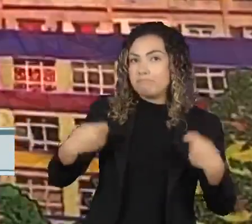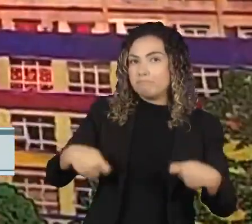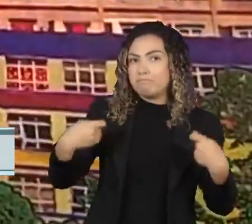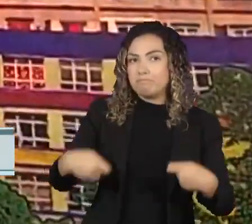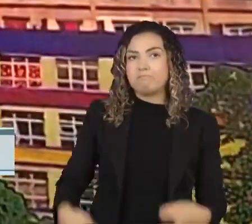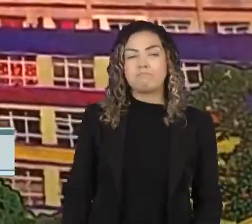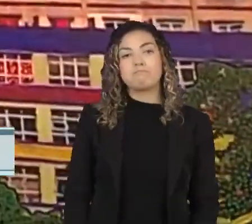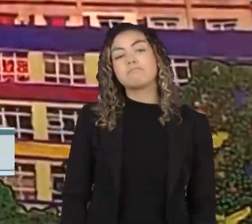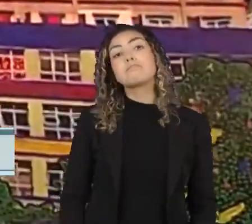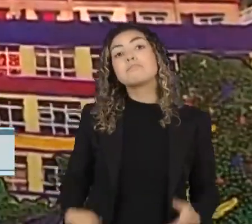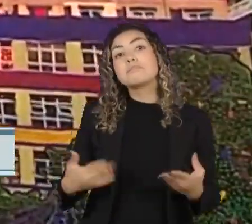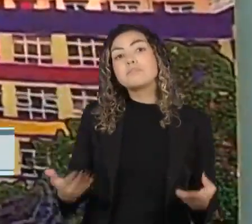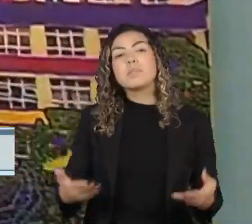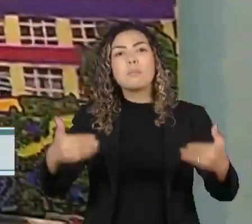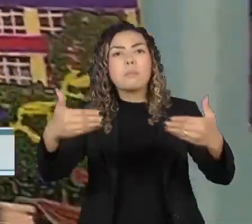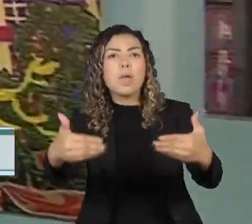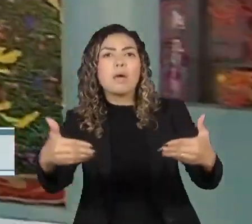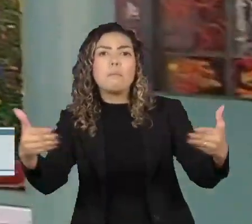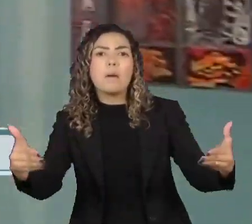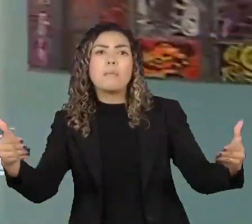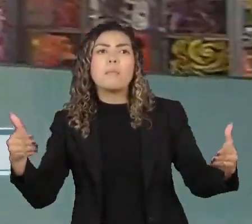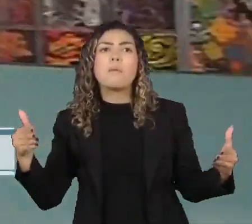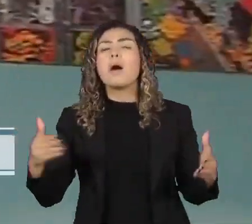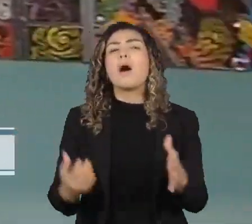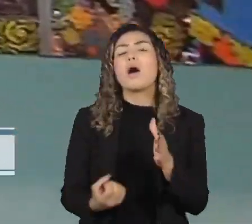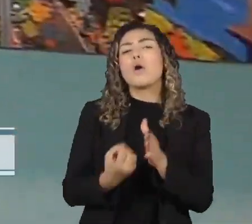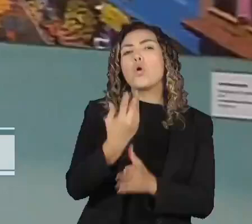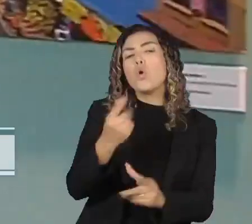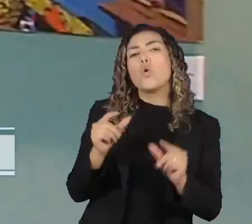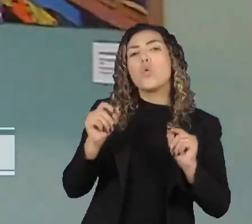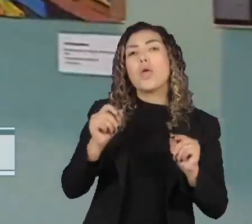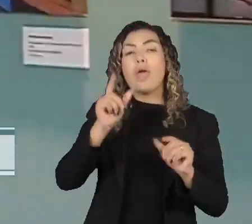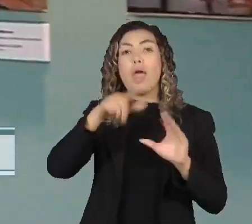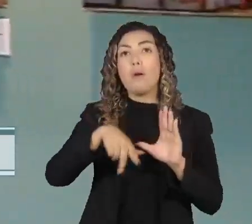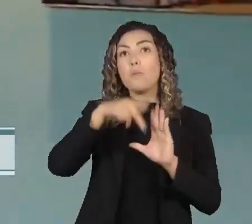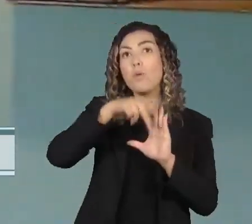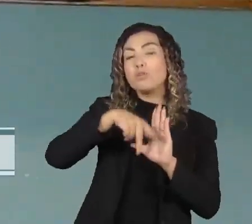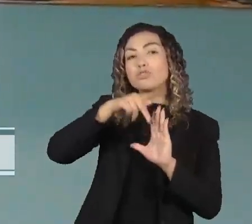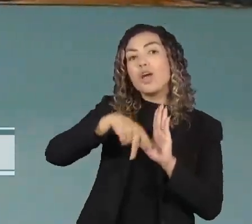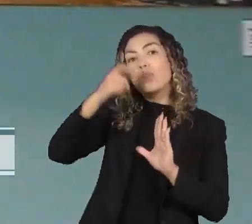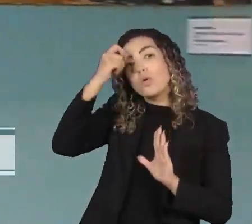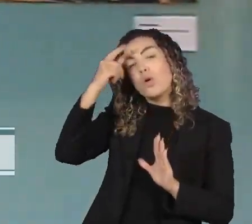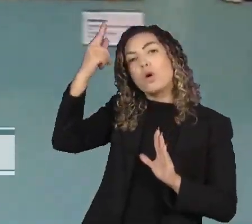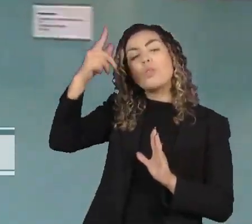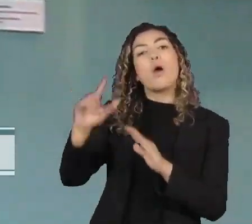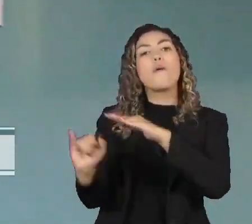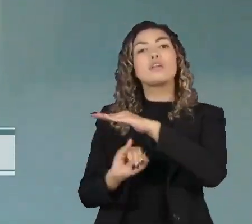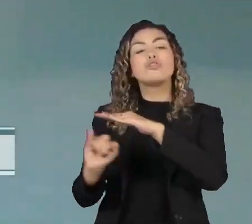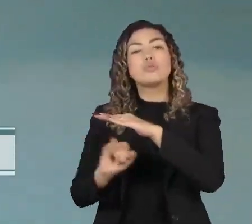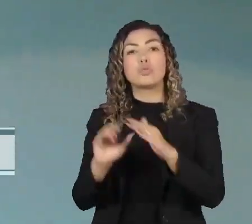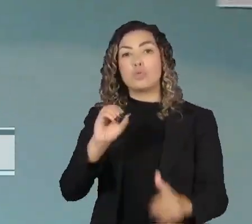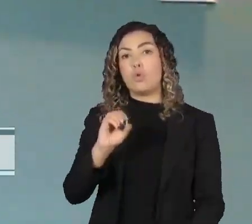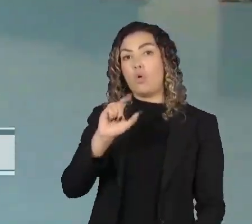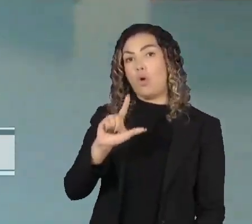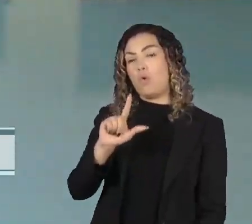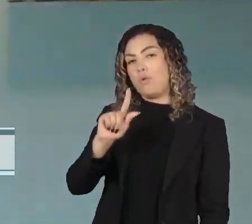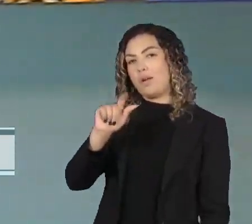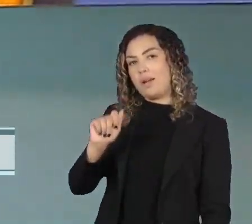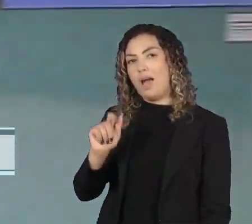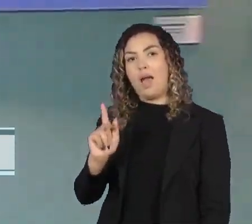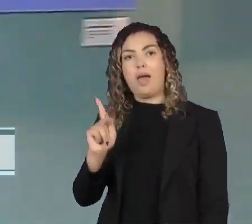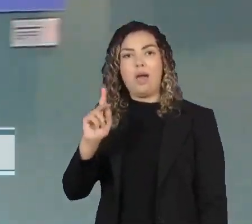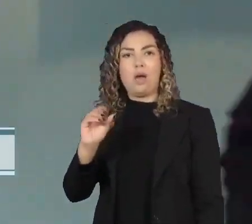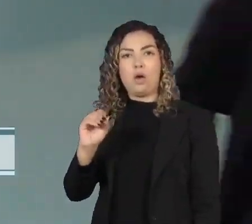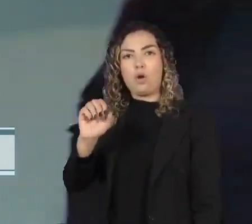A exposição surgiu do projeto cultural Brasil Nosso Lugar, do Instituto Algacós. Foram seis turmas